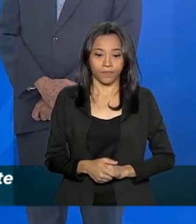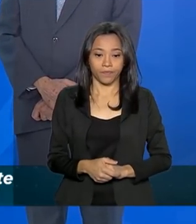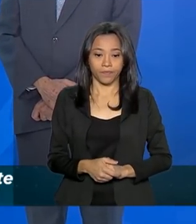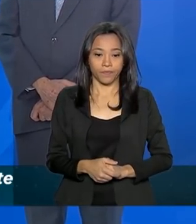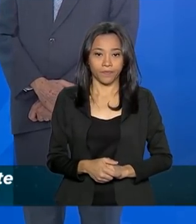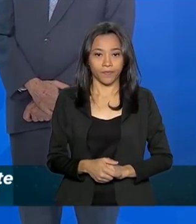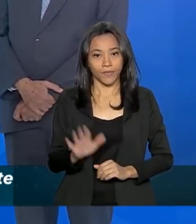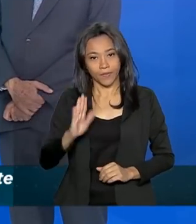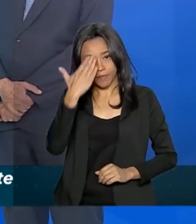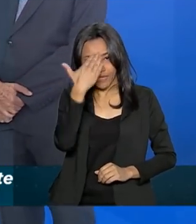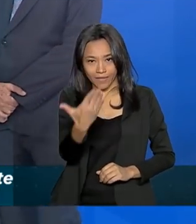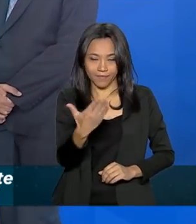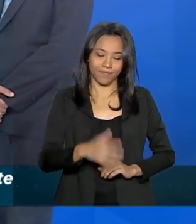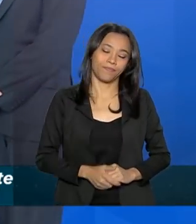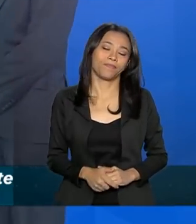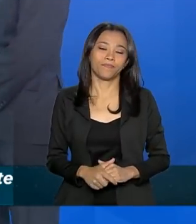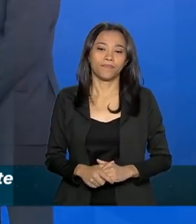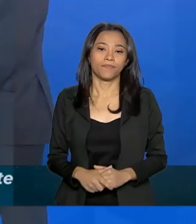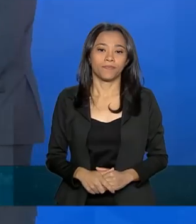Está breve, pessoal. Obrigada.